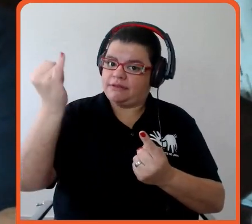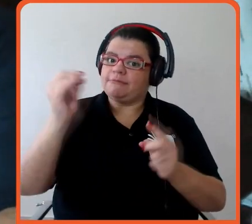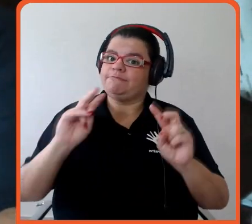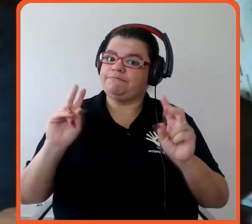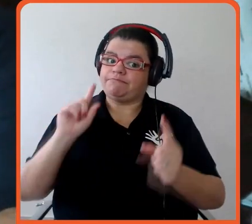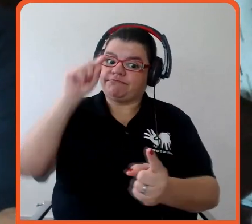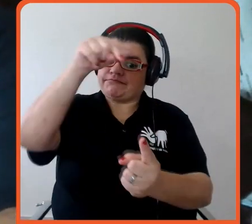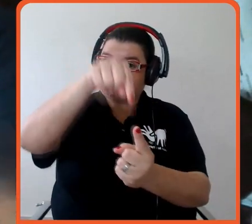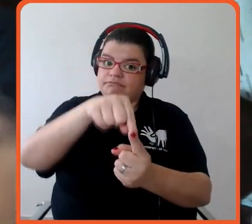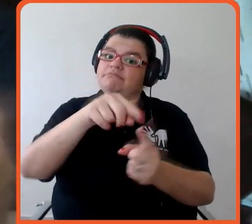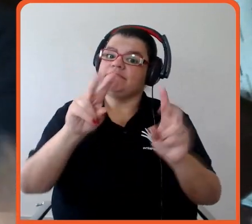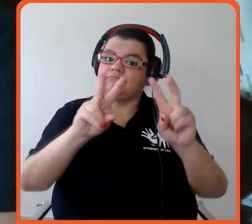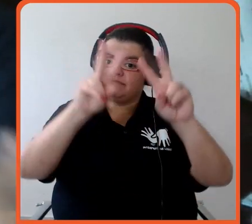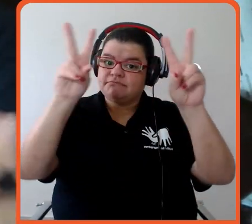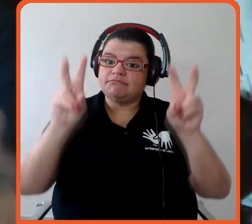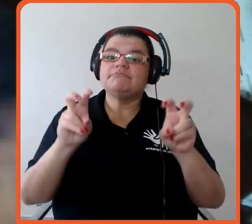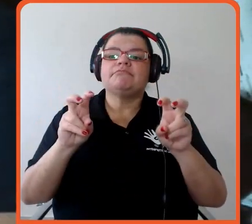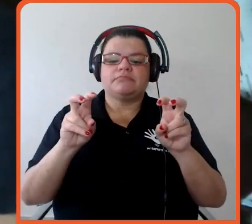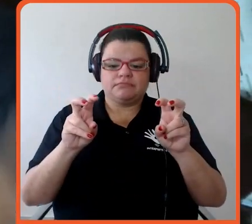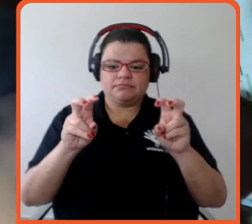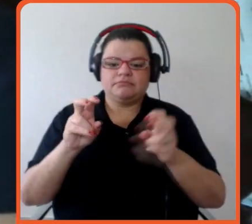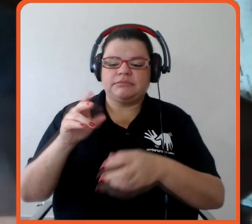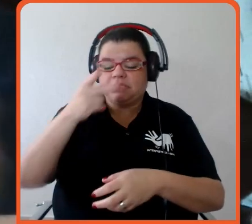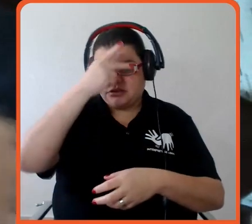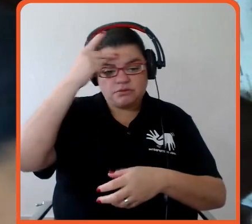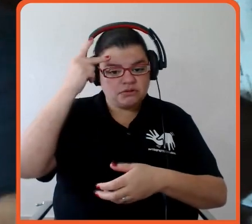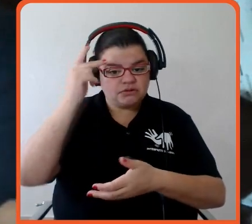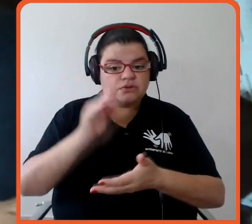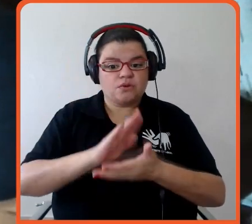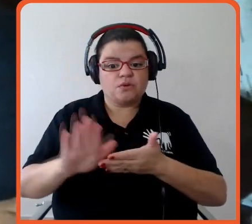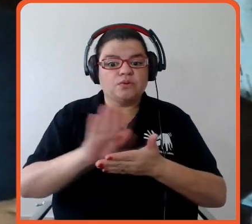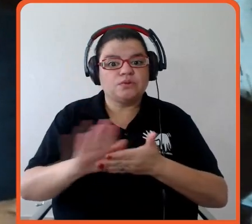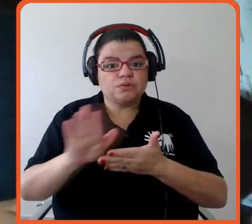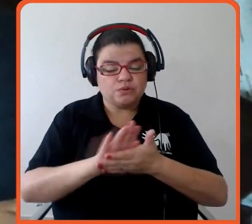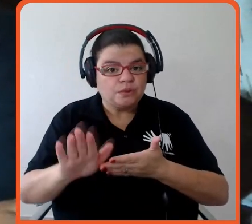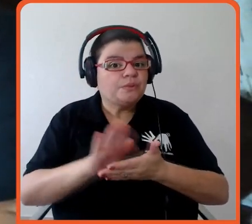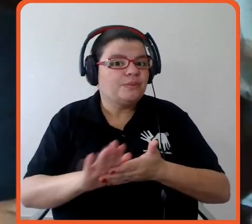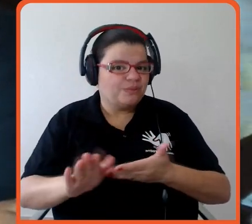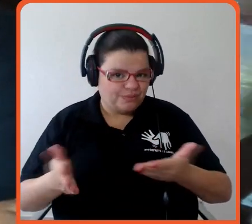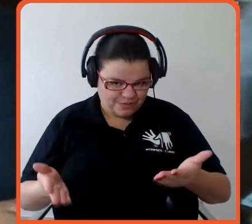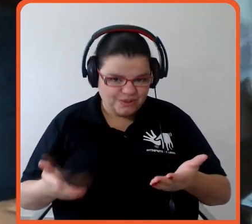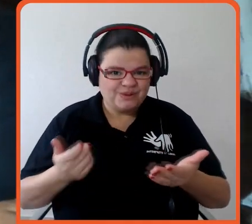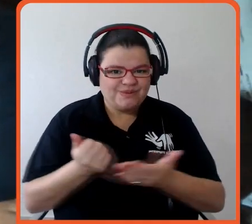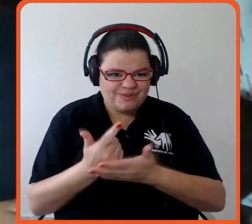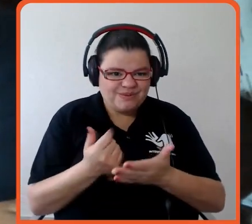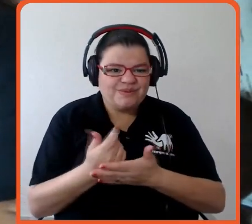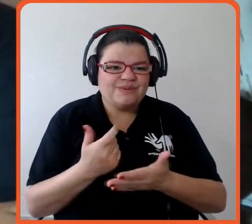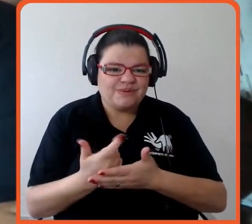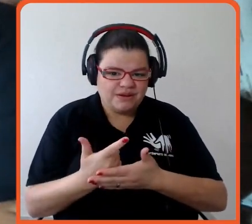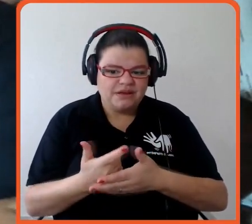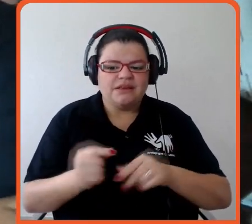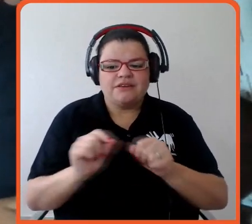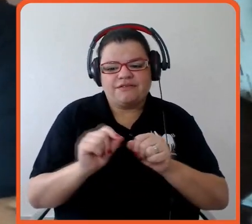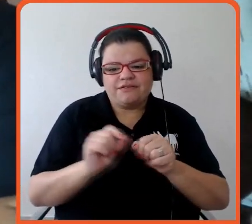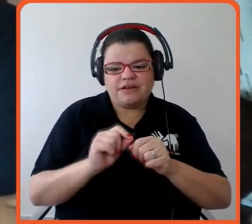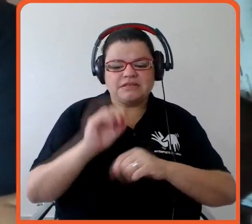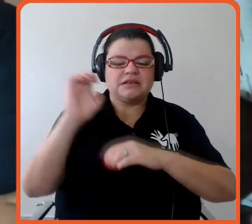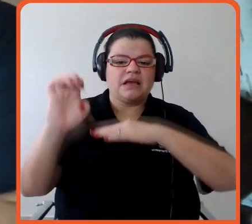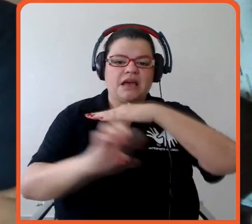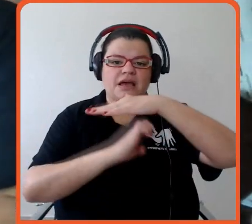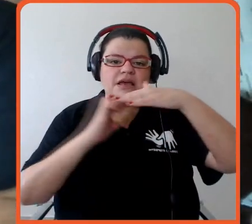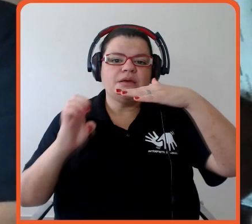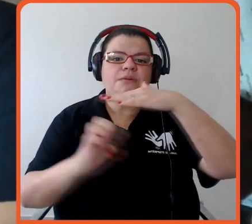especial aos consumidores, né, do nosso setor, que o consumidor é que justamente vai fazer a indústria escolher fazer os